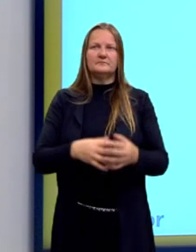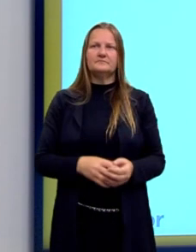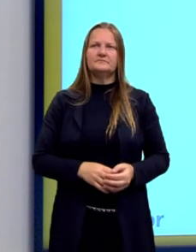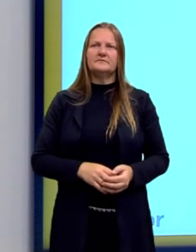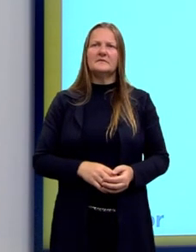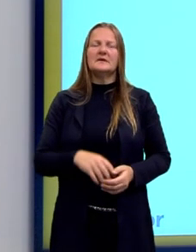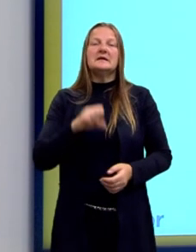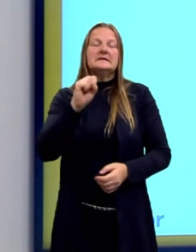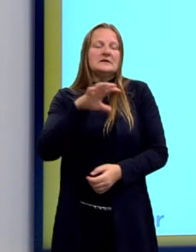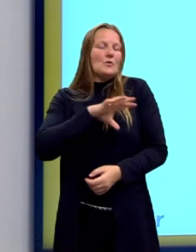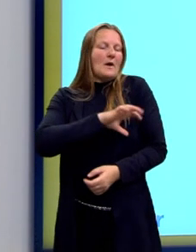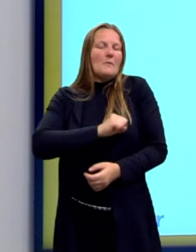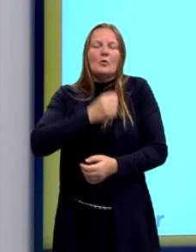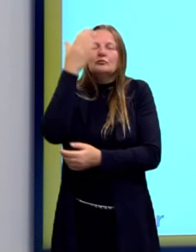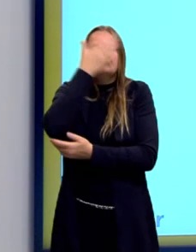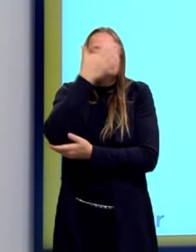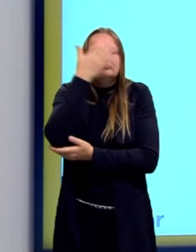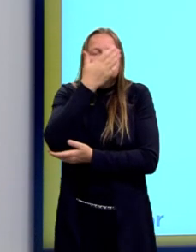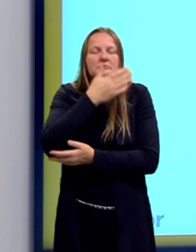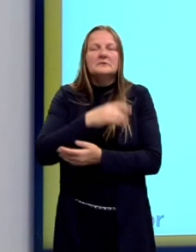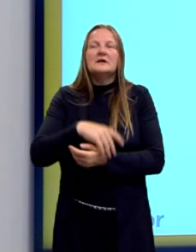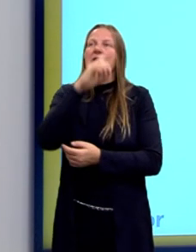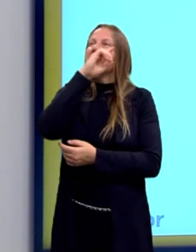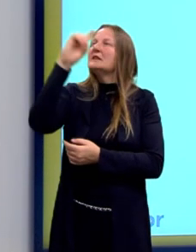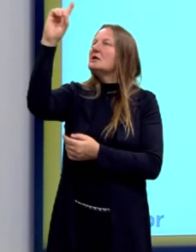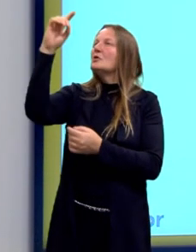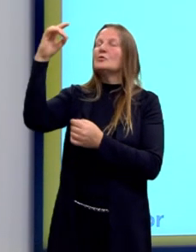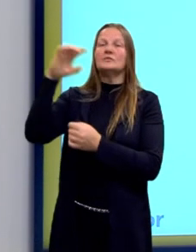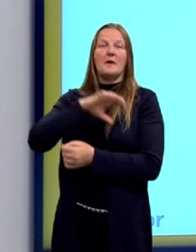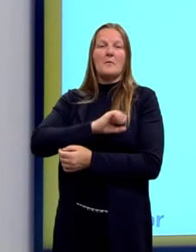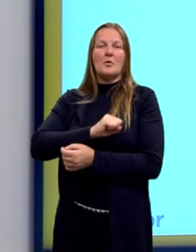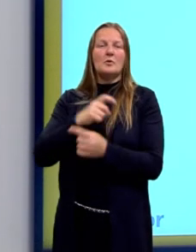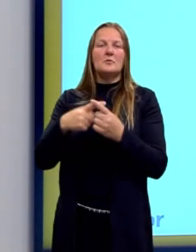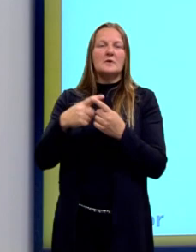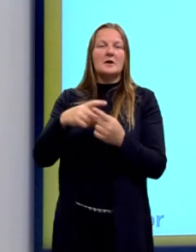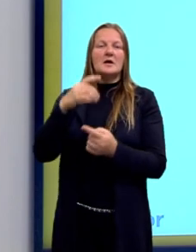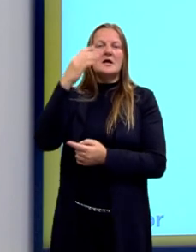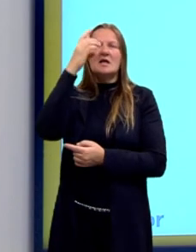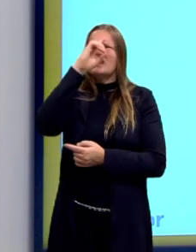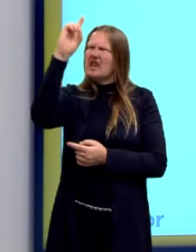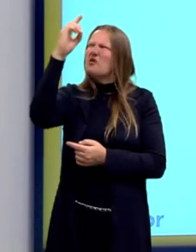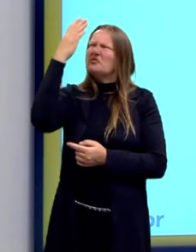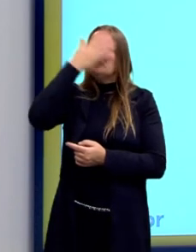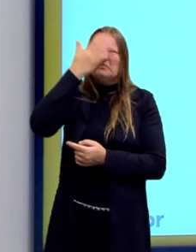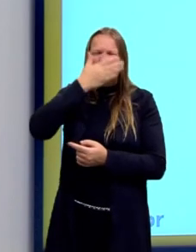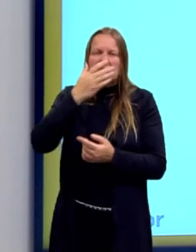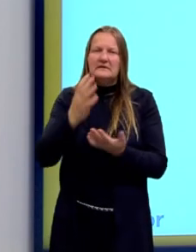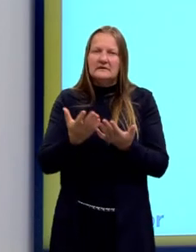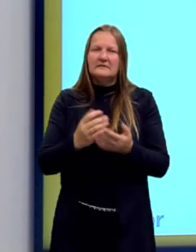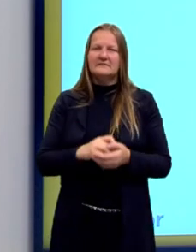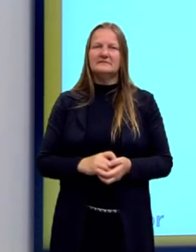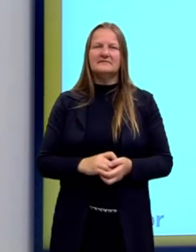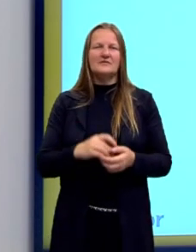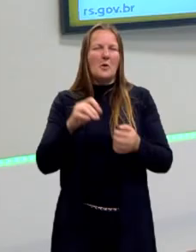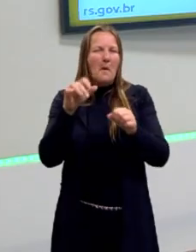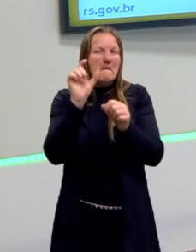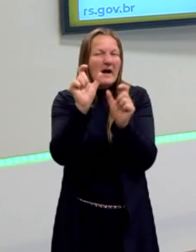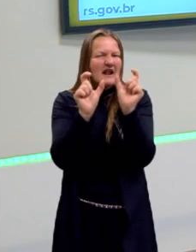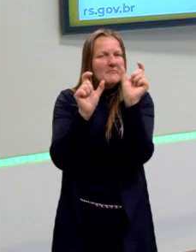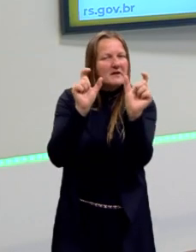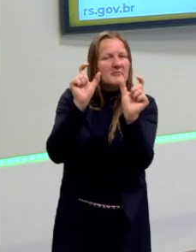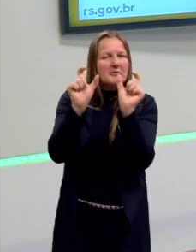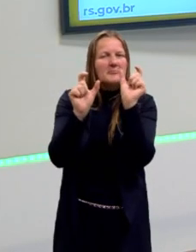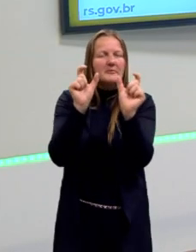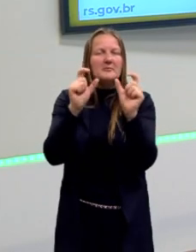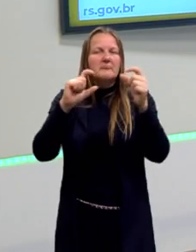Se o amor é cego, e Deus é amor, então Deus é cego. Veja como esse jogo de palavras,